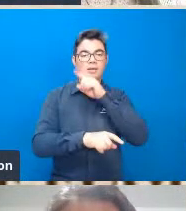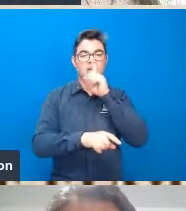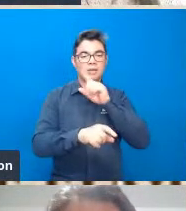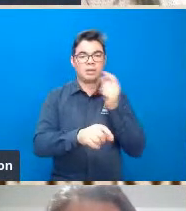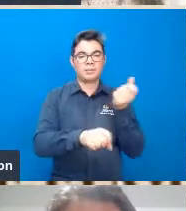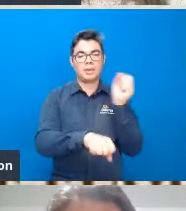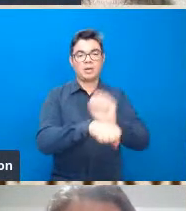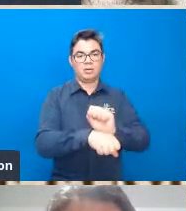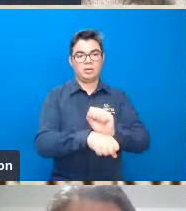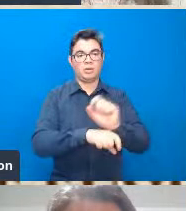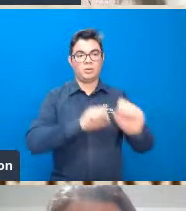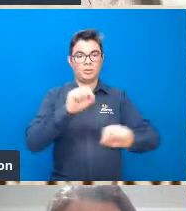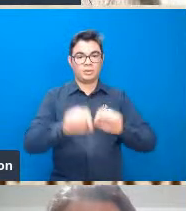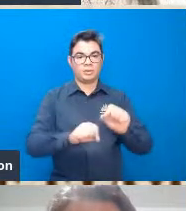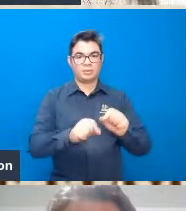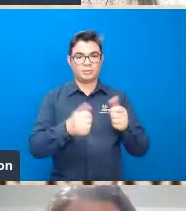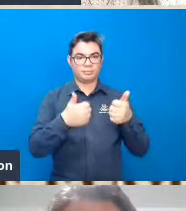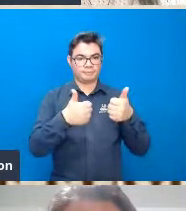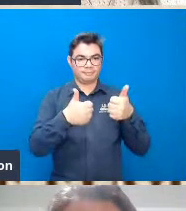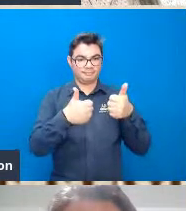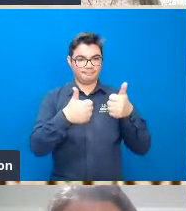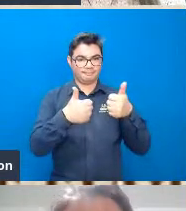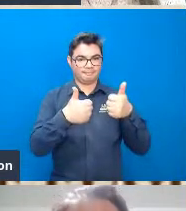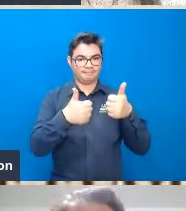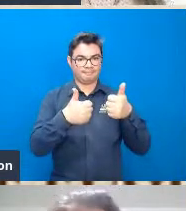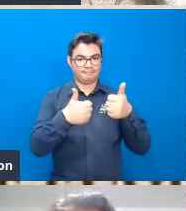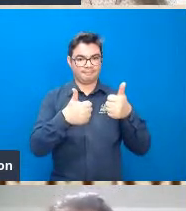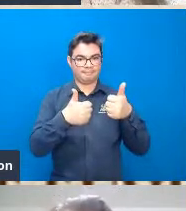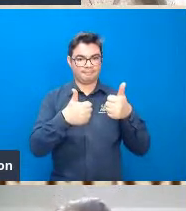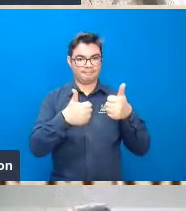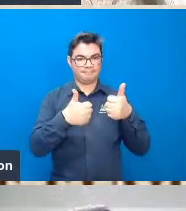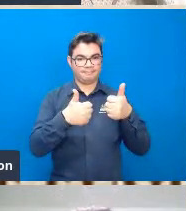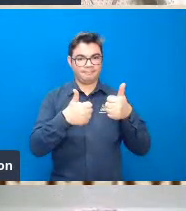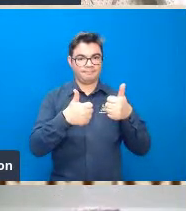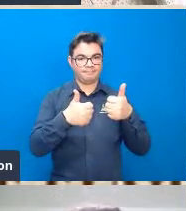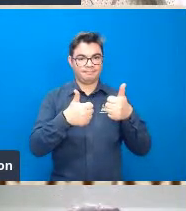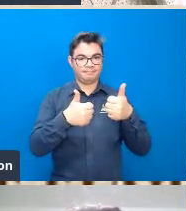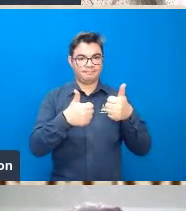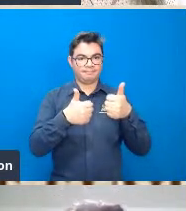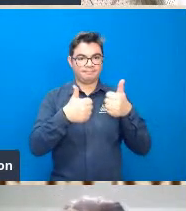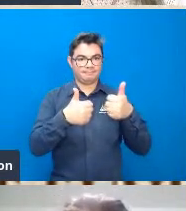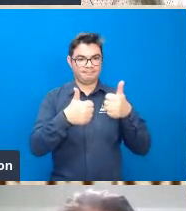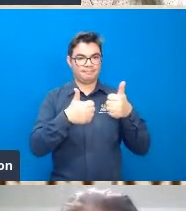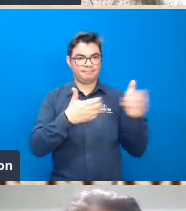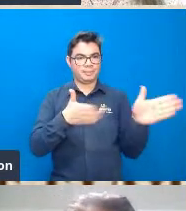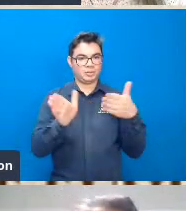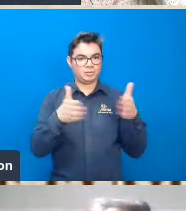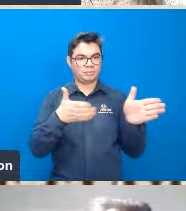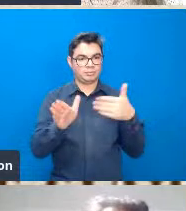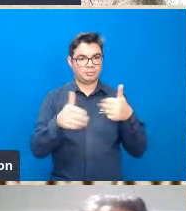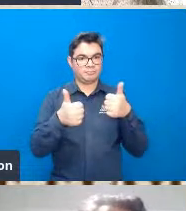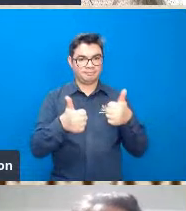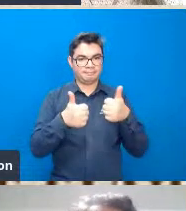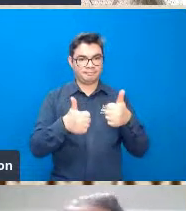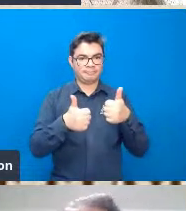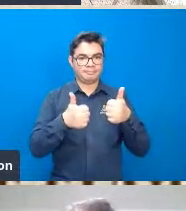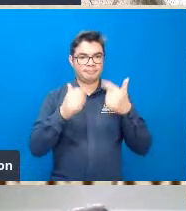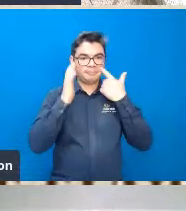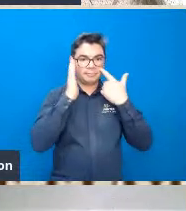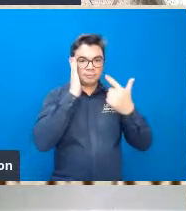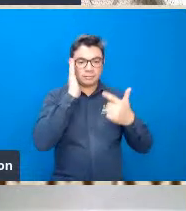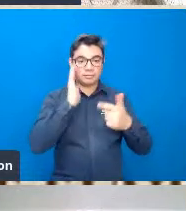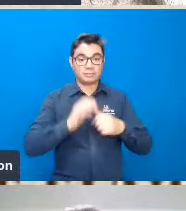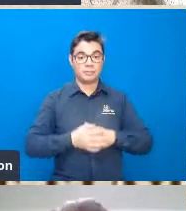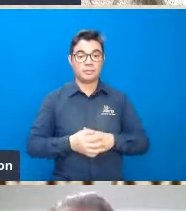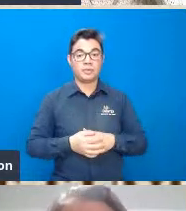Confirme comigo se veio. Aí. Sim. Sim? Posso seguir aqui? Pode seguir, esse